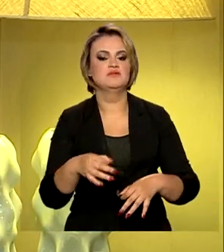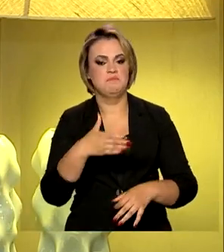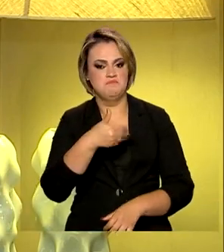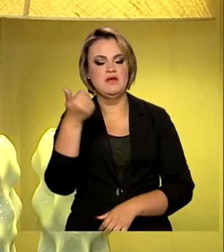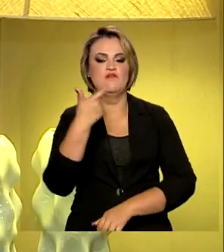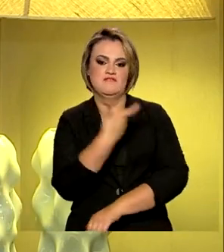fazer.